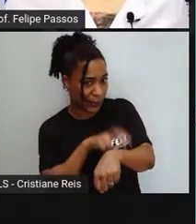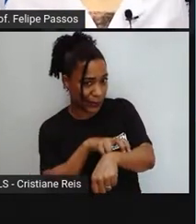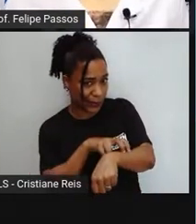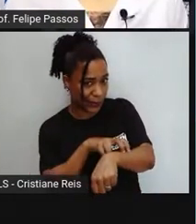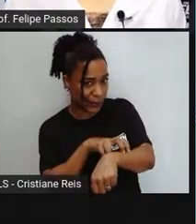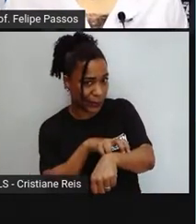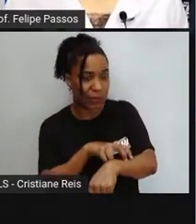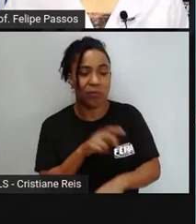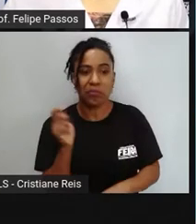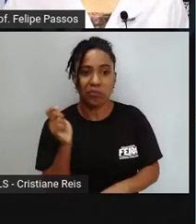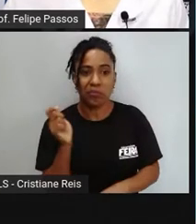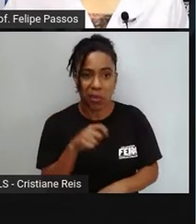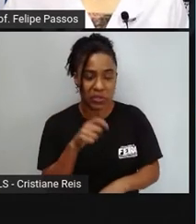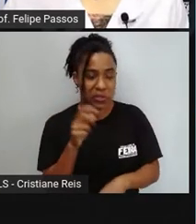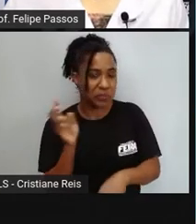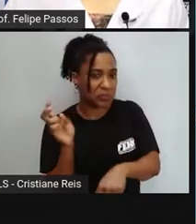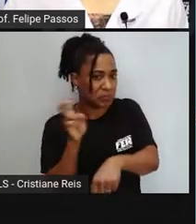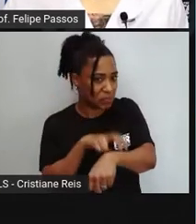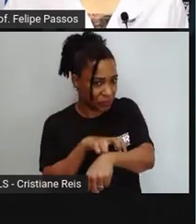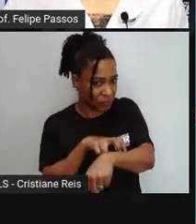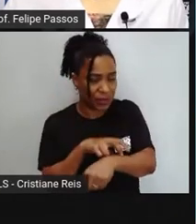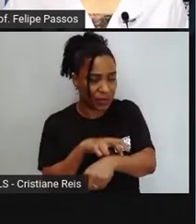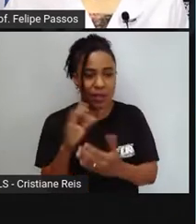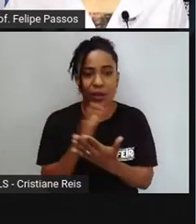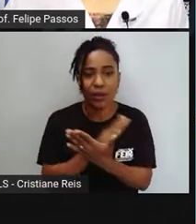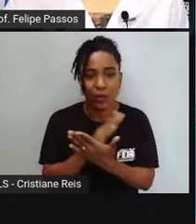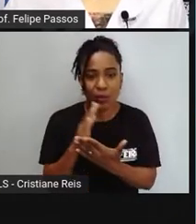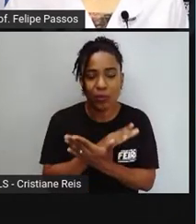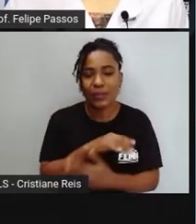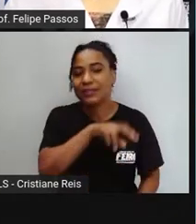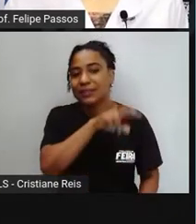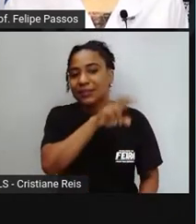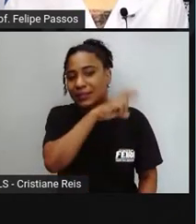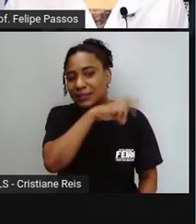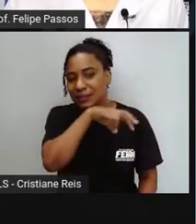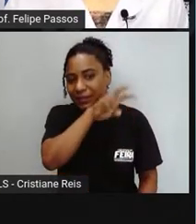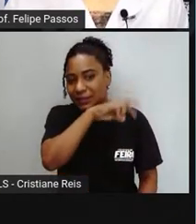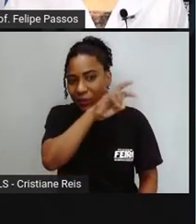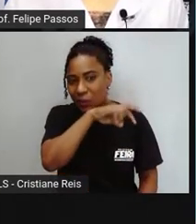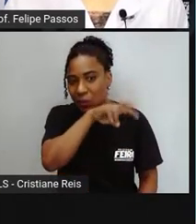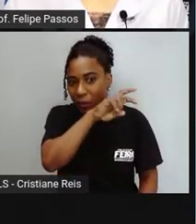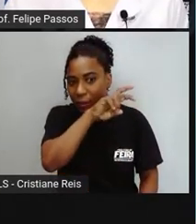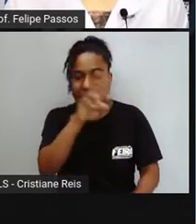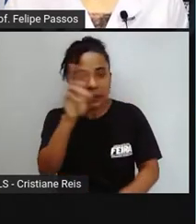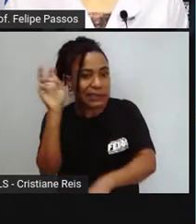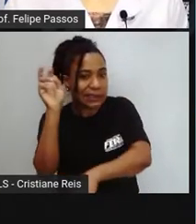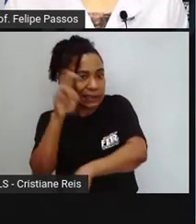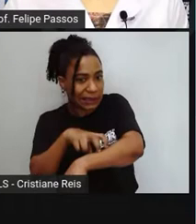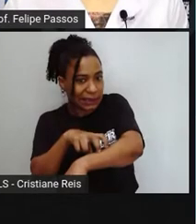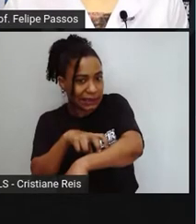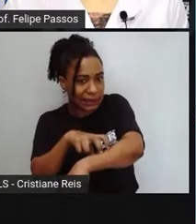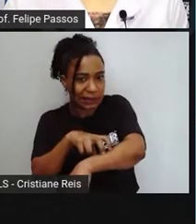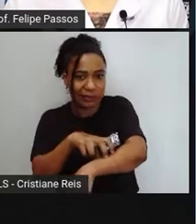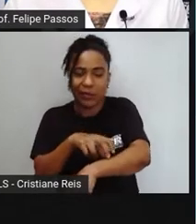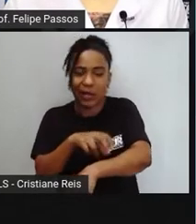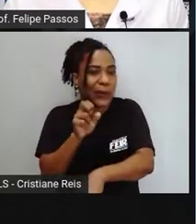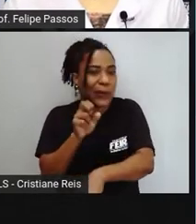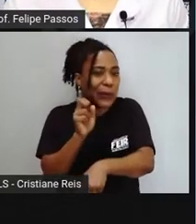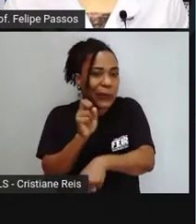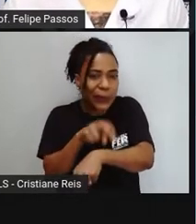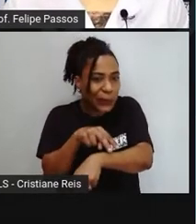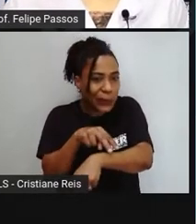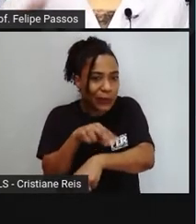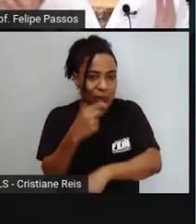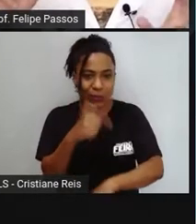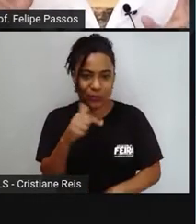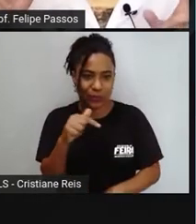ela é peçonhenta. Tem algumas serpentes, algumas cobras que não têm essa peçonha, e por isso elas não fazem mal nesse sentido, né?